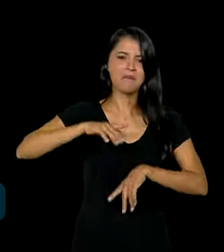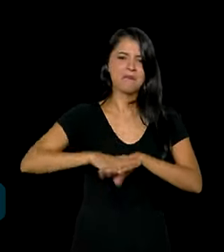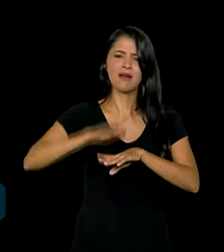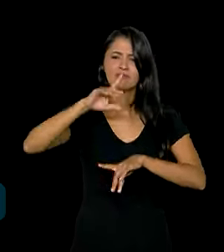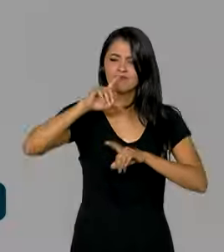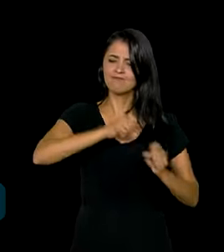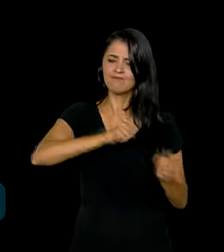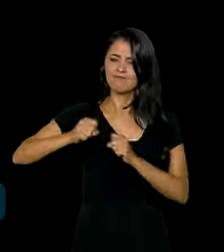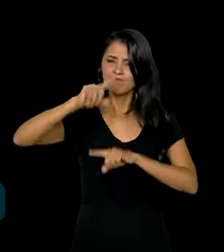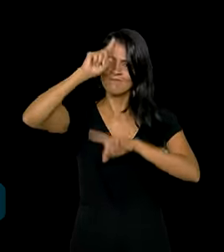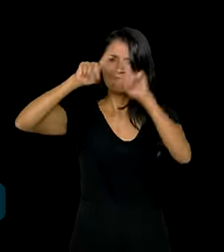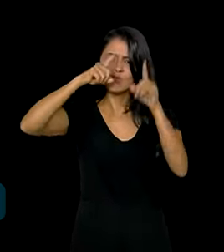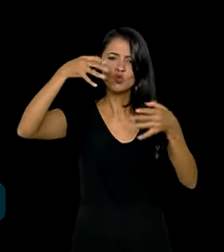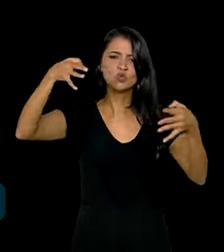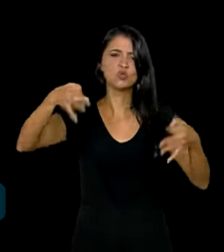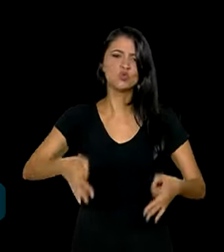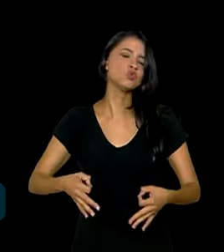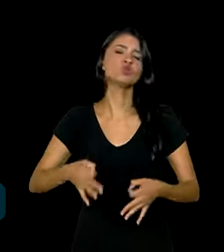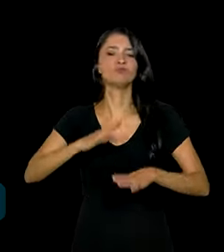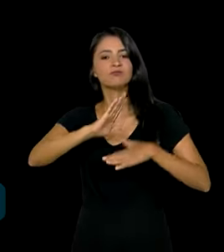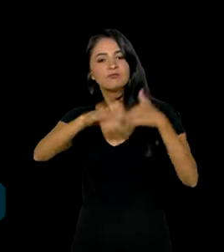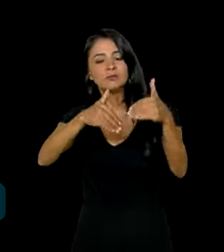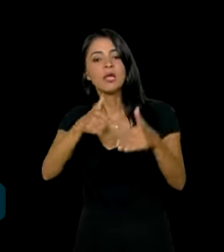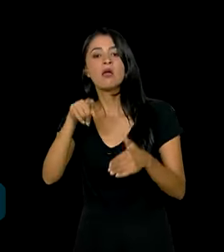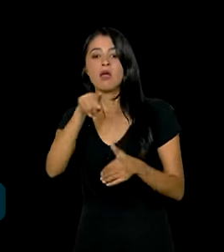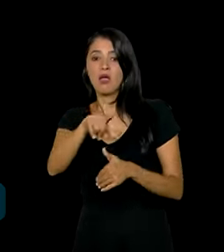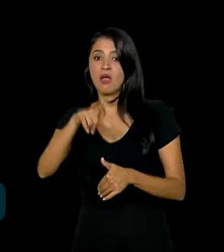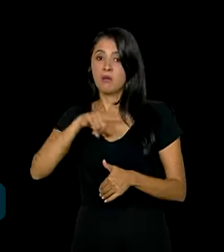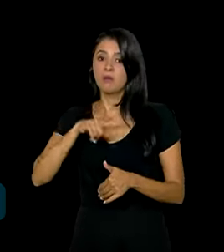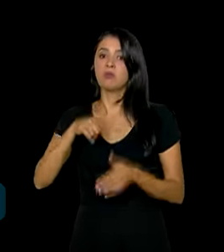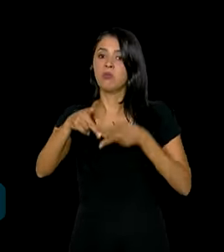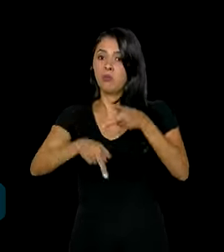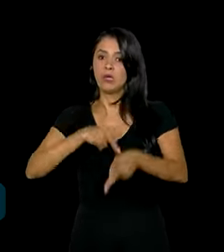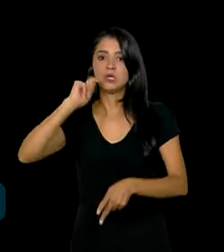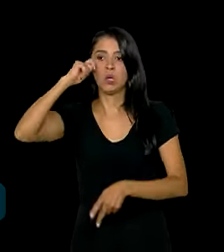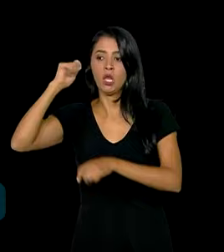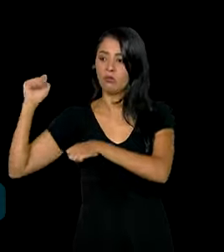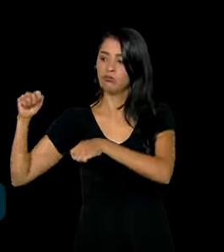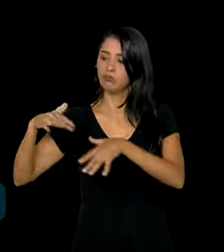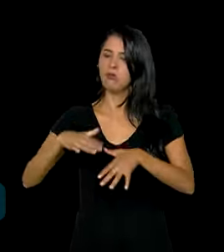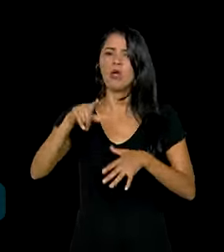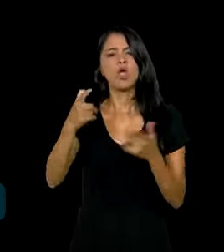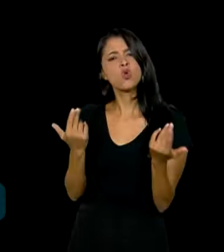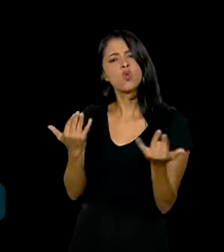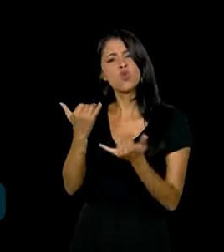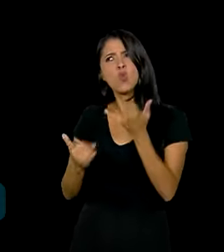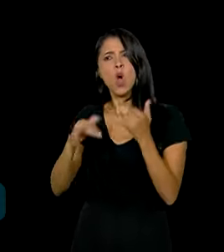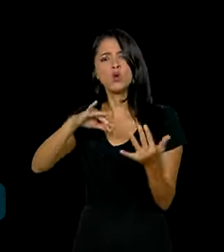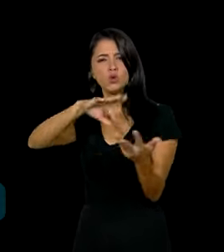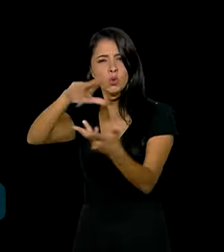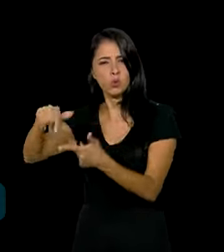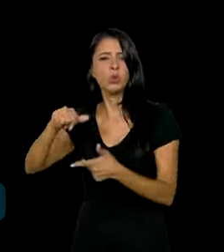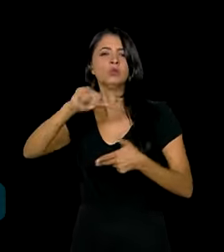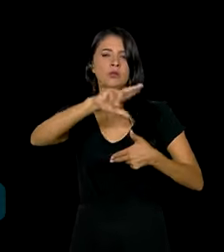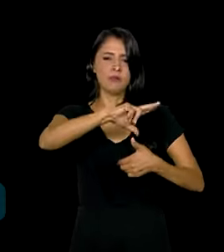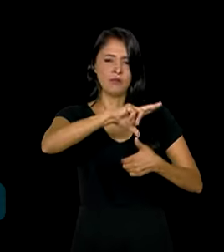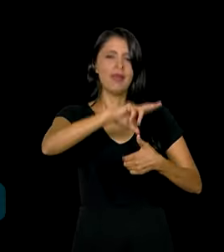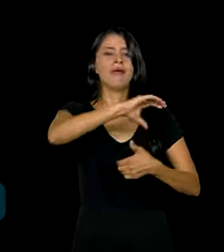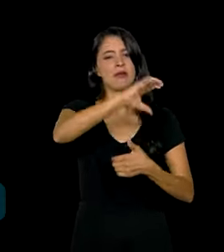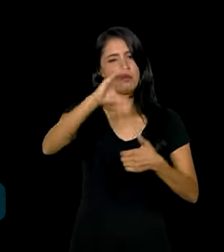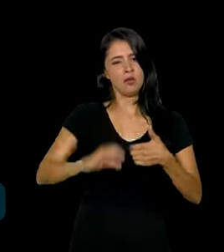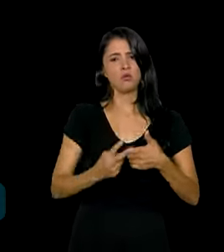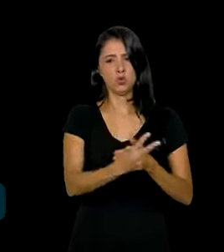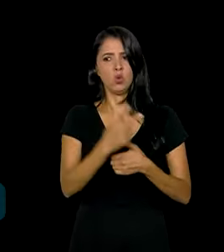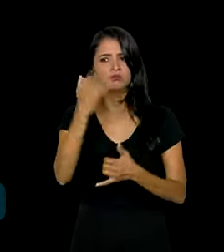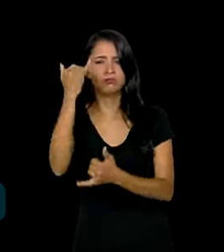justo e desenvolvido. A experiência da população negra em diáspora é muito semelhante em qualquer lugar do mundo, sobretudo na América Latina e Caribe.